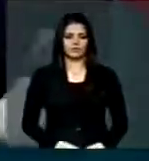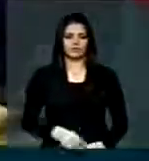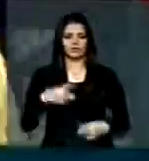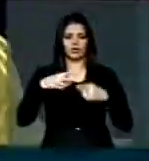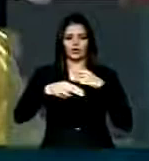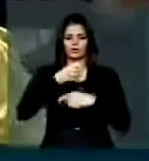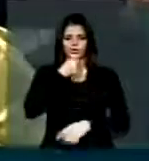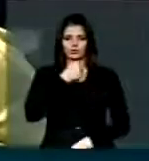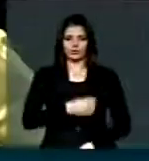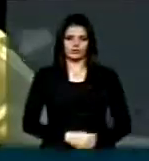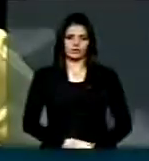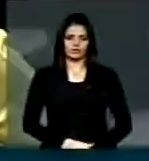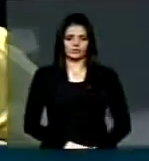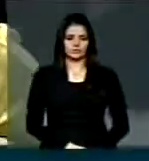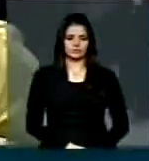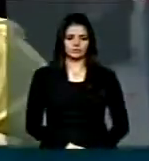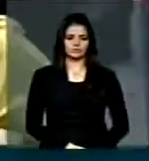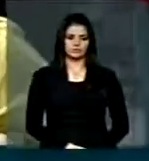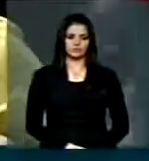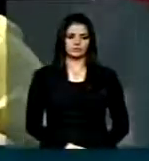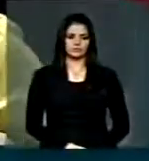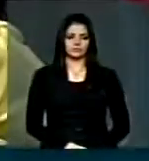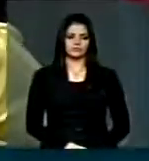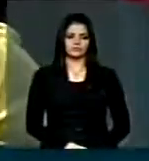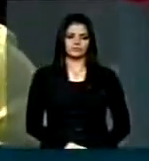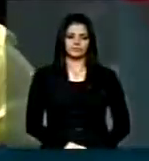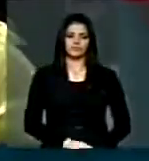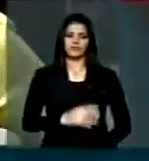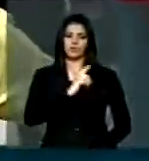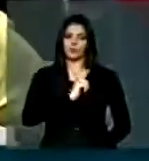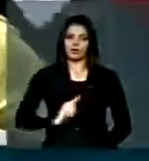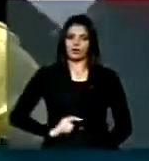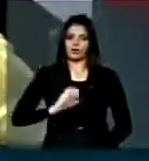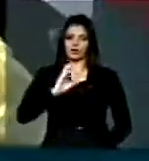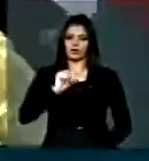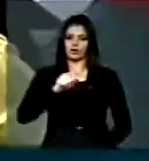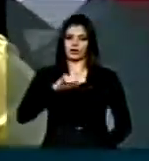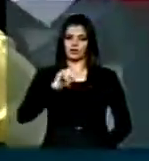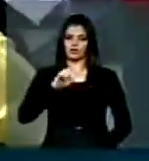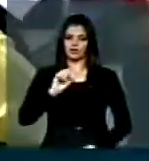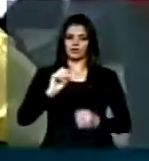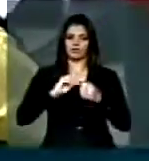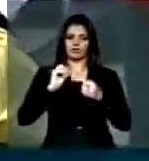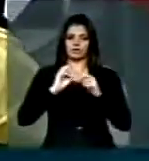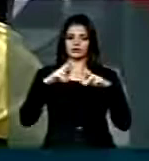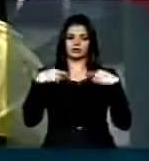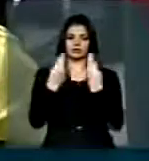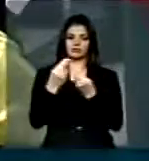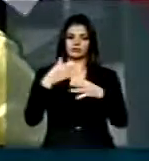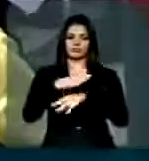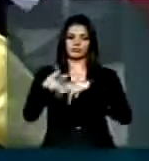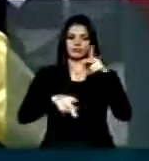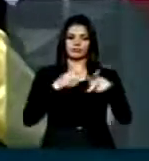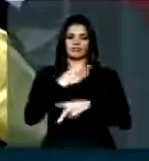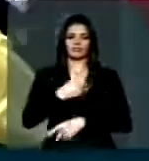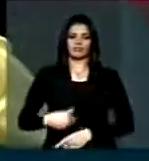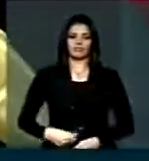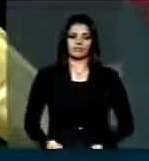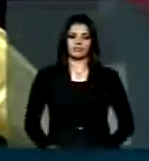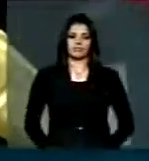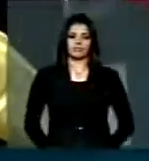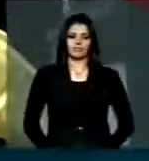O deputado Colbert Martins tem razão quando